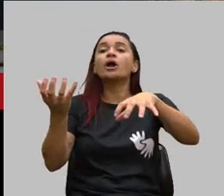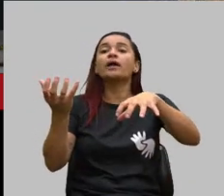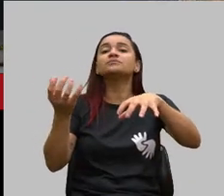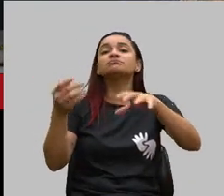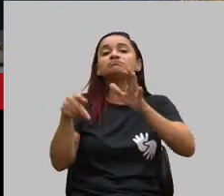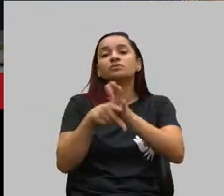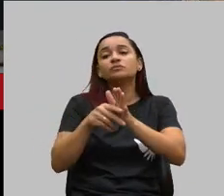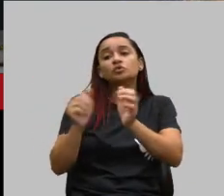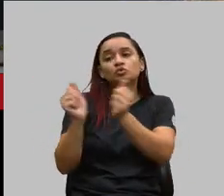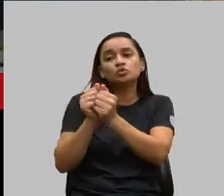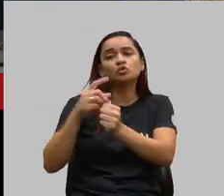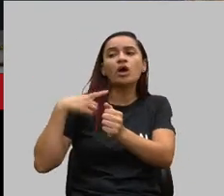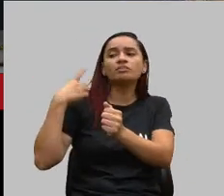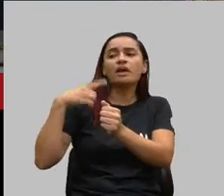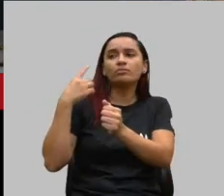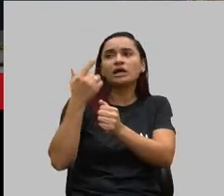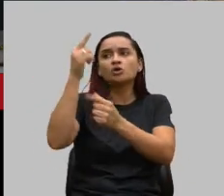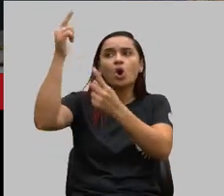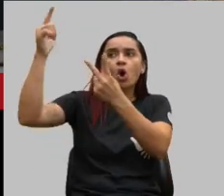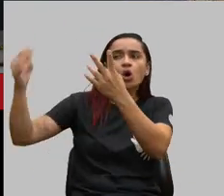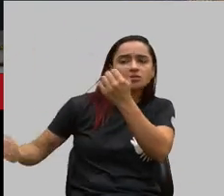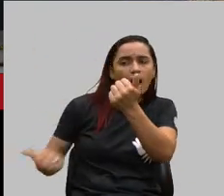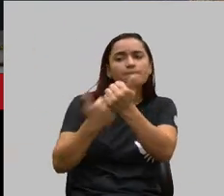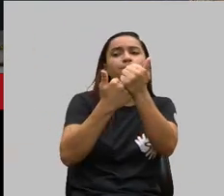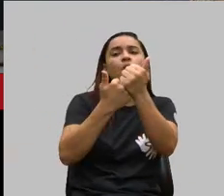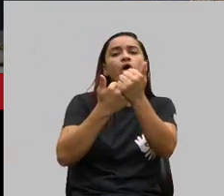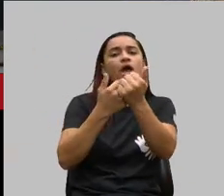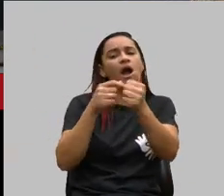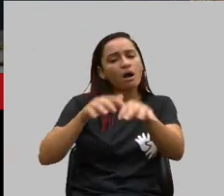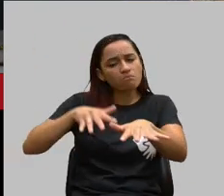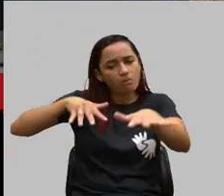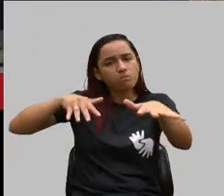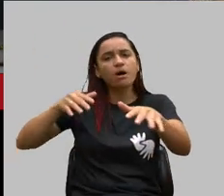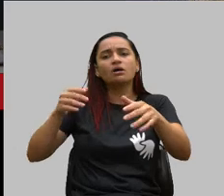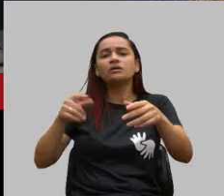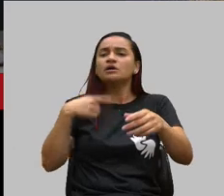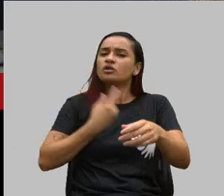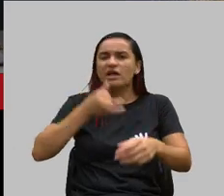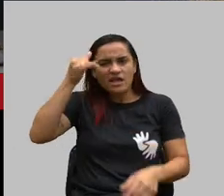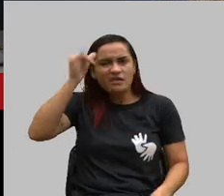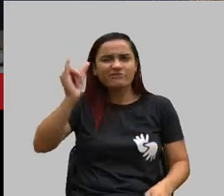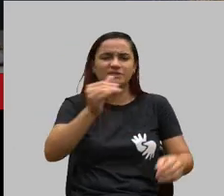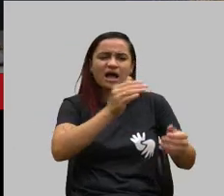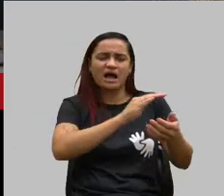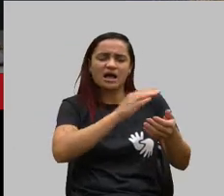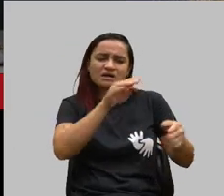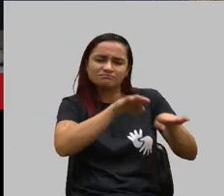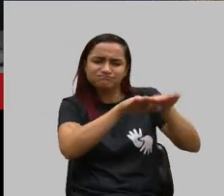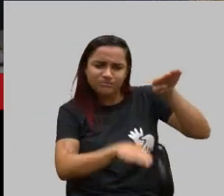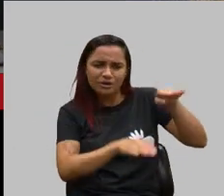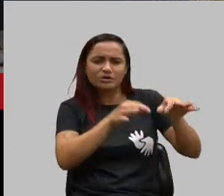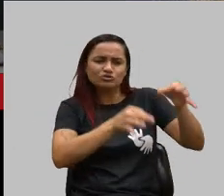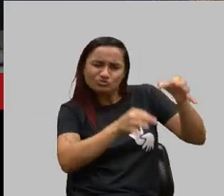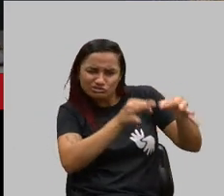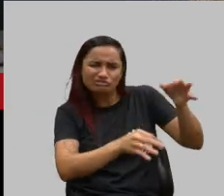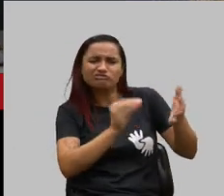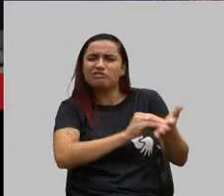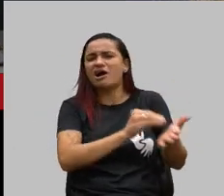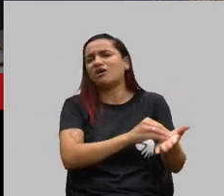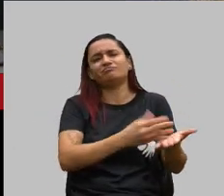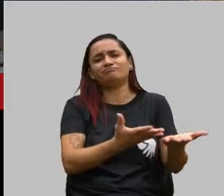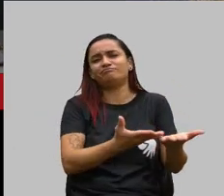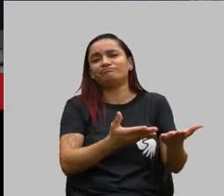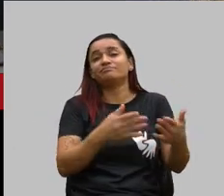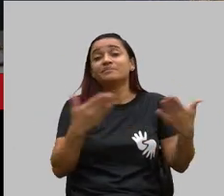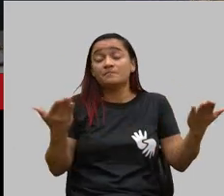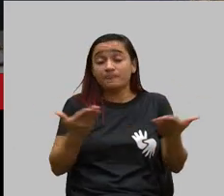deputados que estão, de fato, movimentando para não deixar que essas injustiças aconteçam. Hoje, a cada